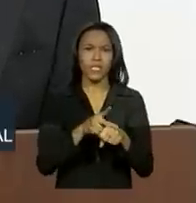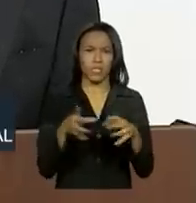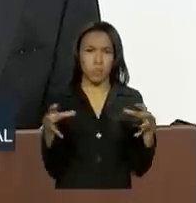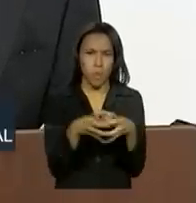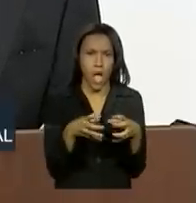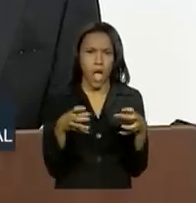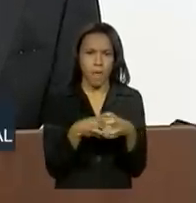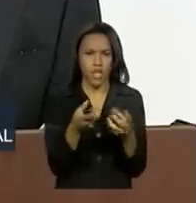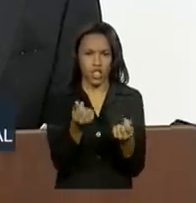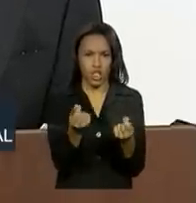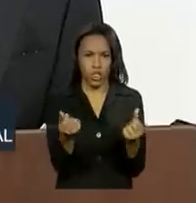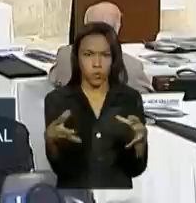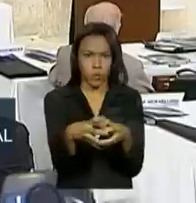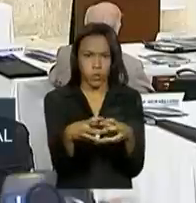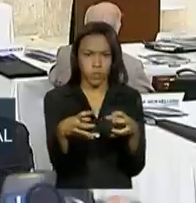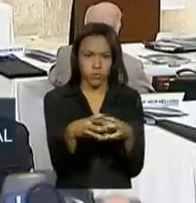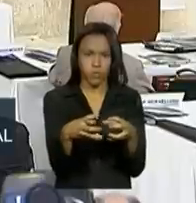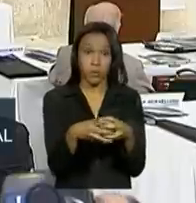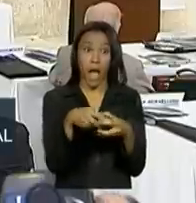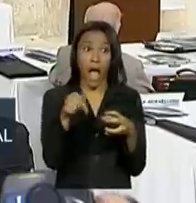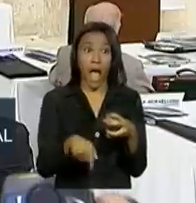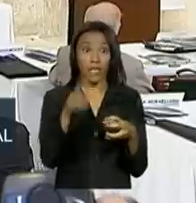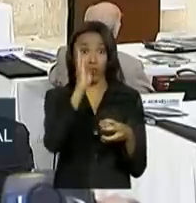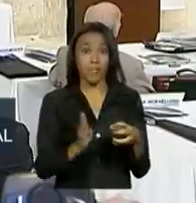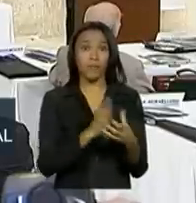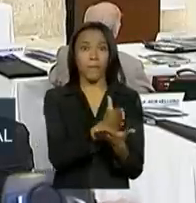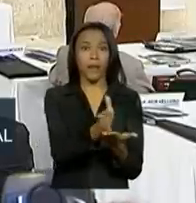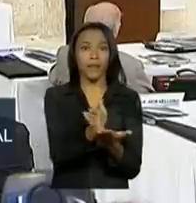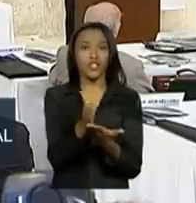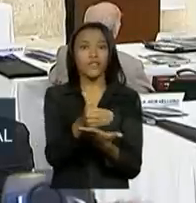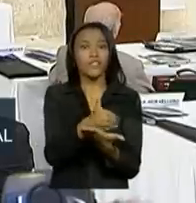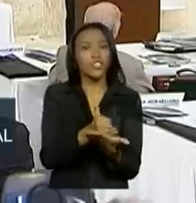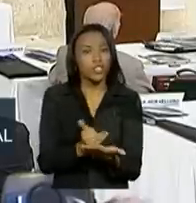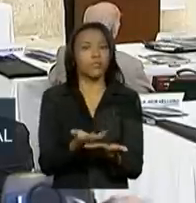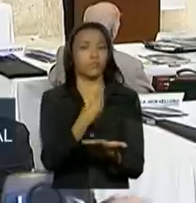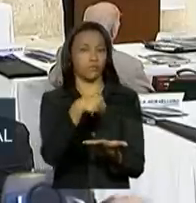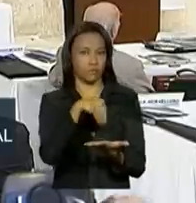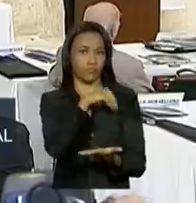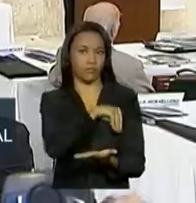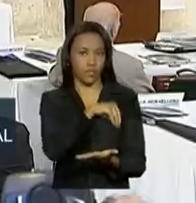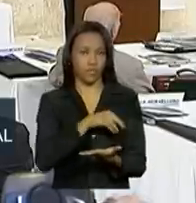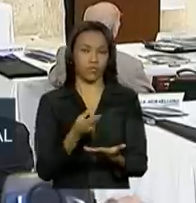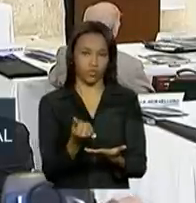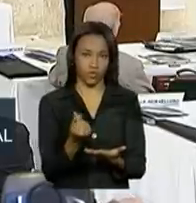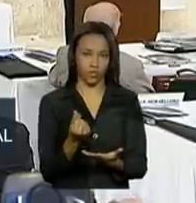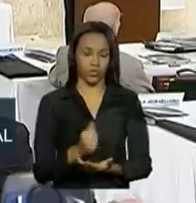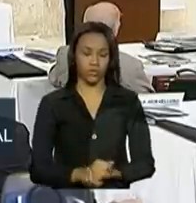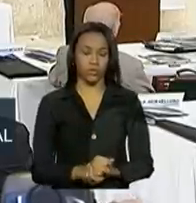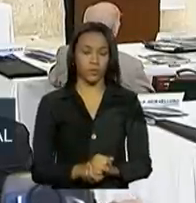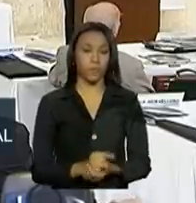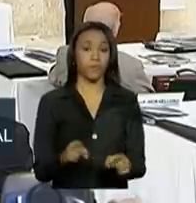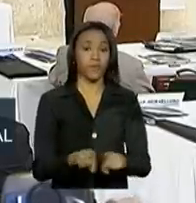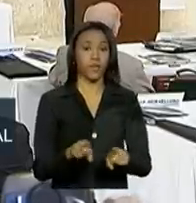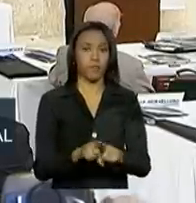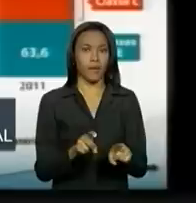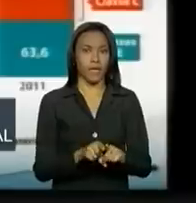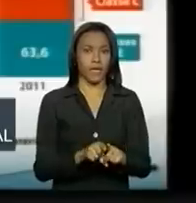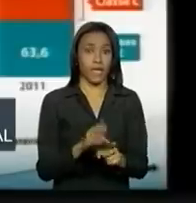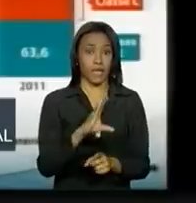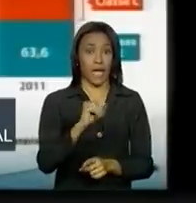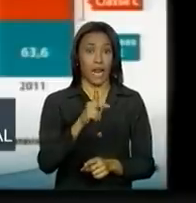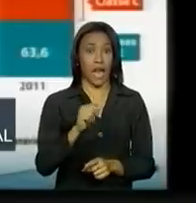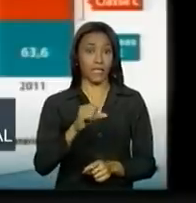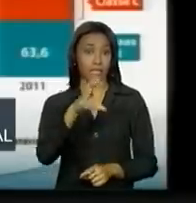O Brasil é um dos poucos países que não concentra renda. Nós podemos ver aí a ascensão da classe C,